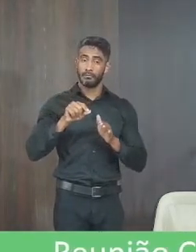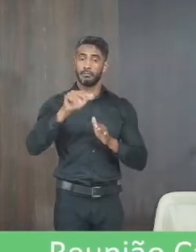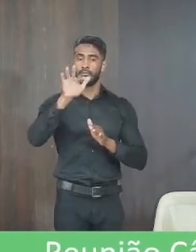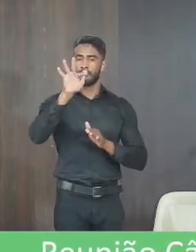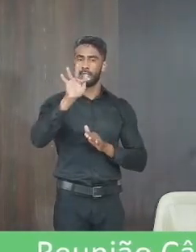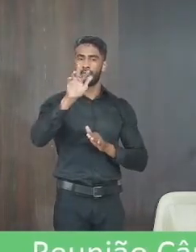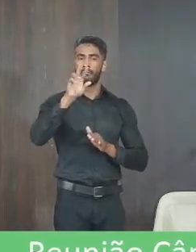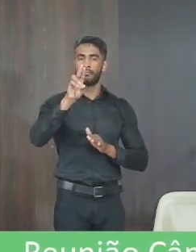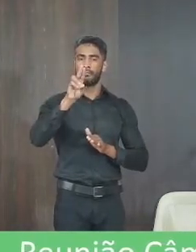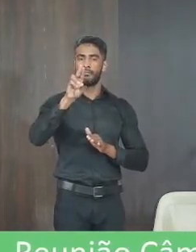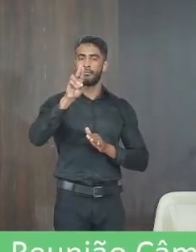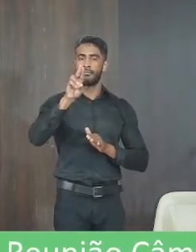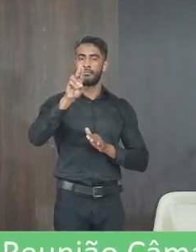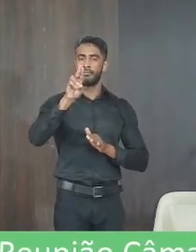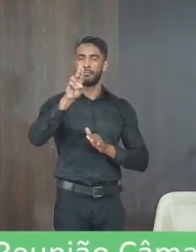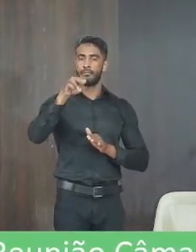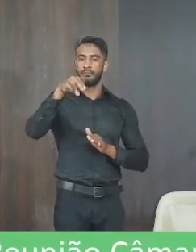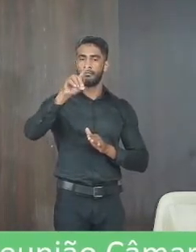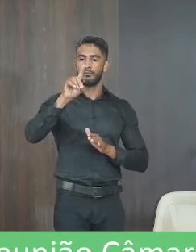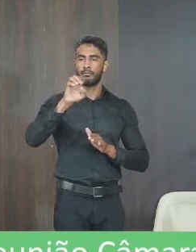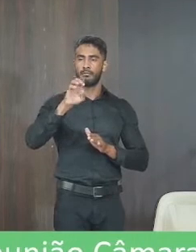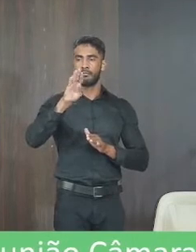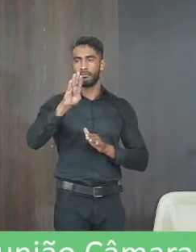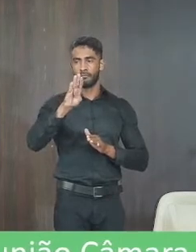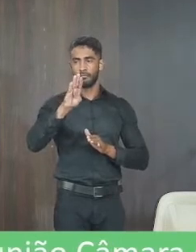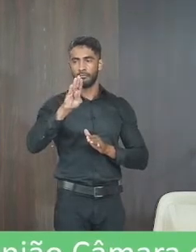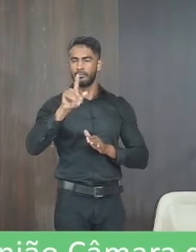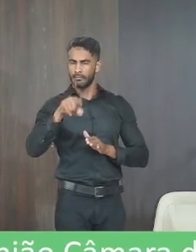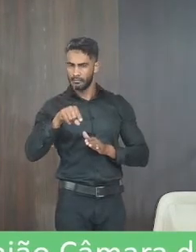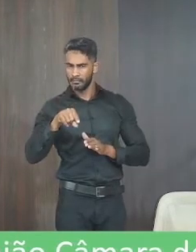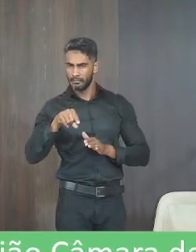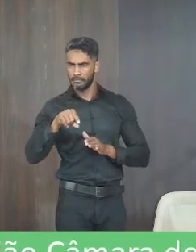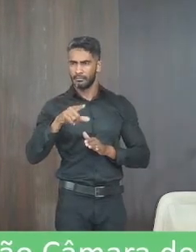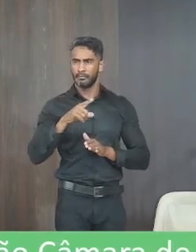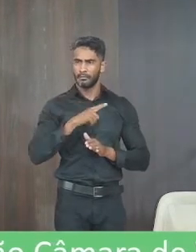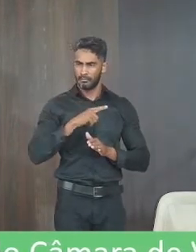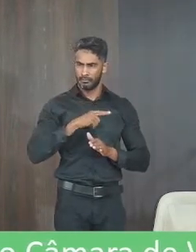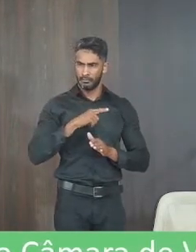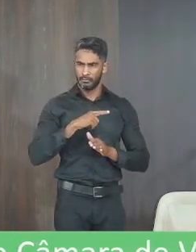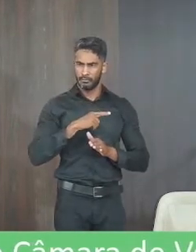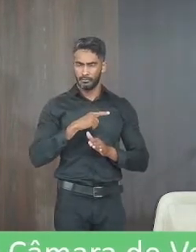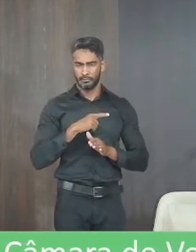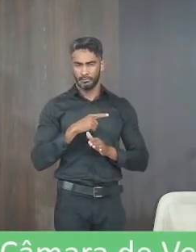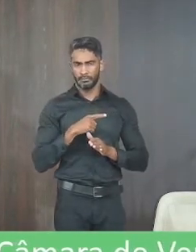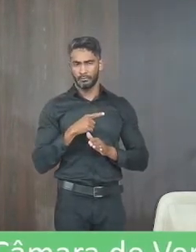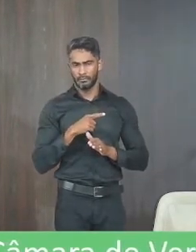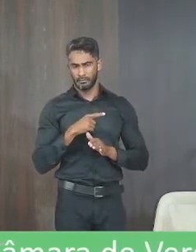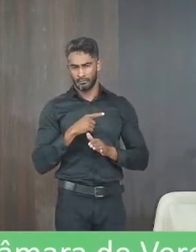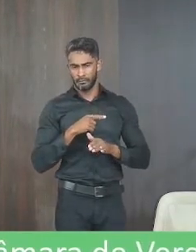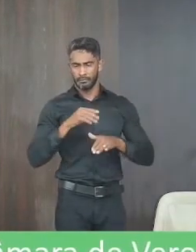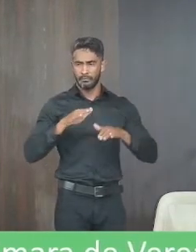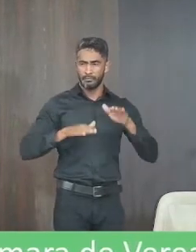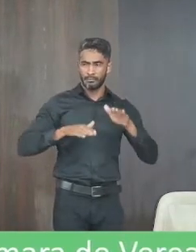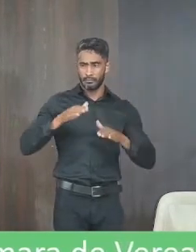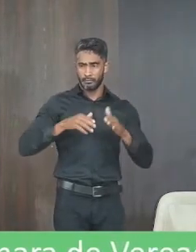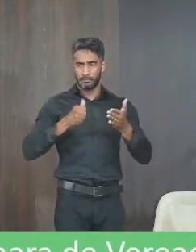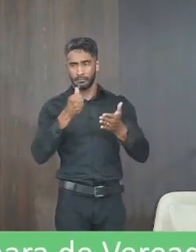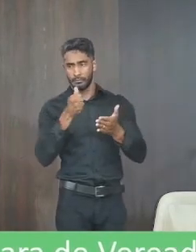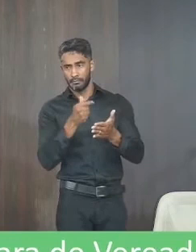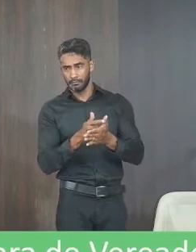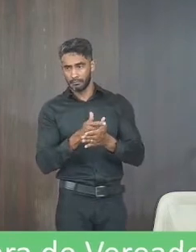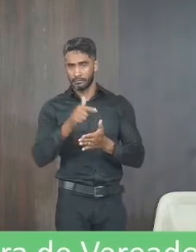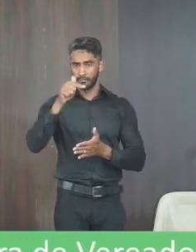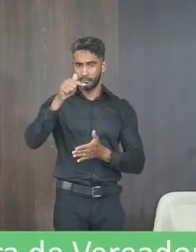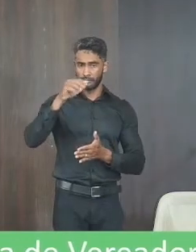Fundeb ele falou que tem uma alternância não é isso Valdeir que às vezes paga pelos